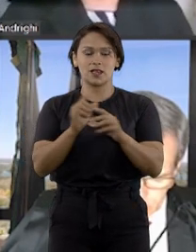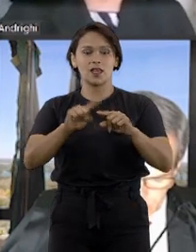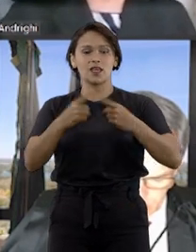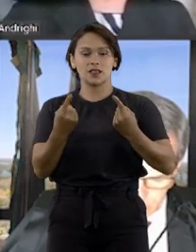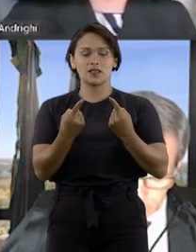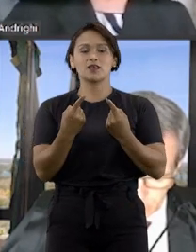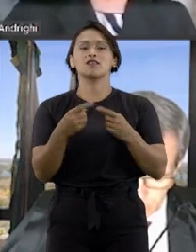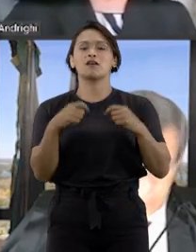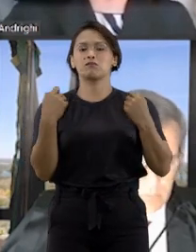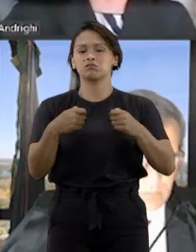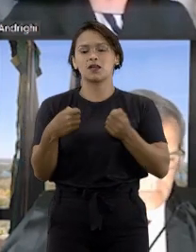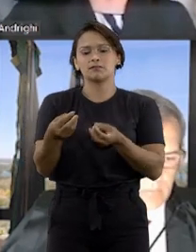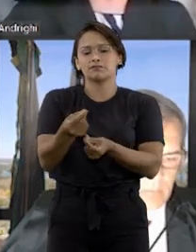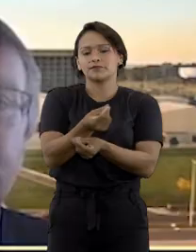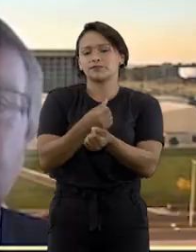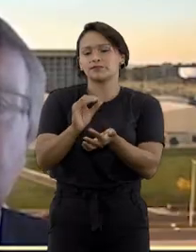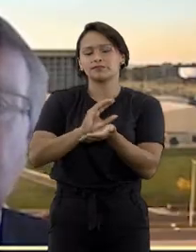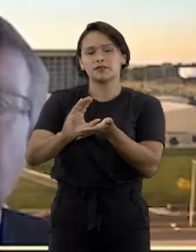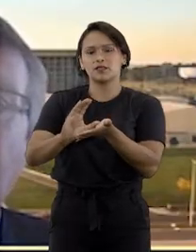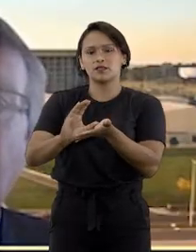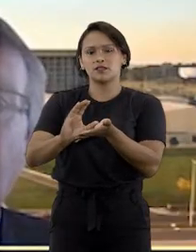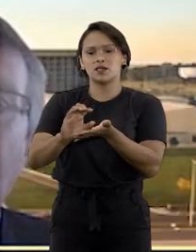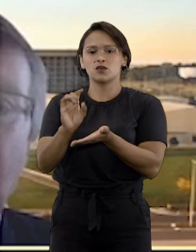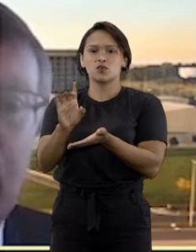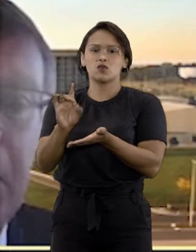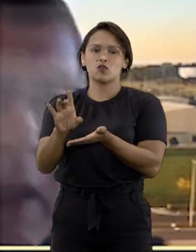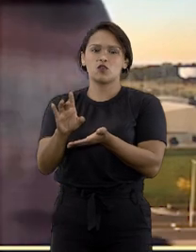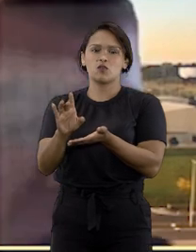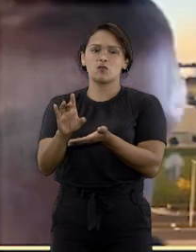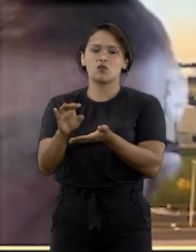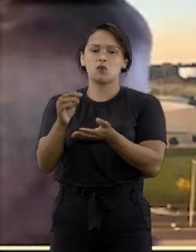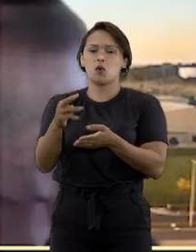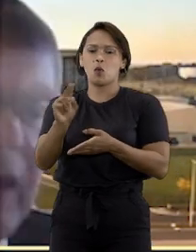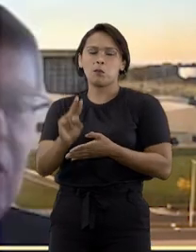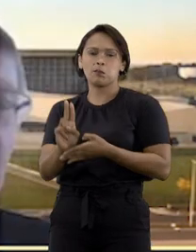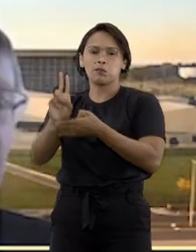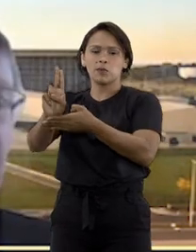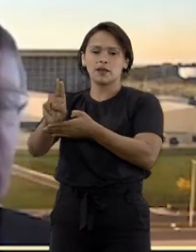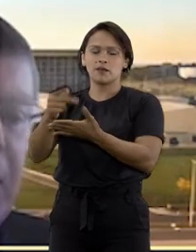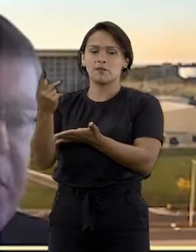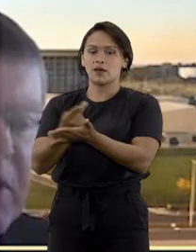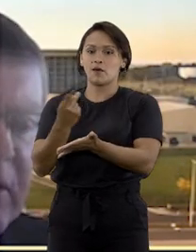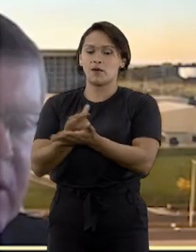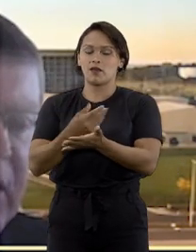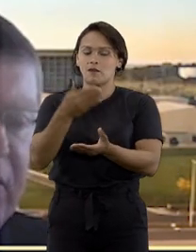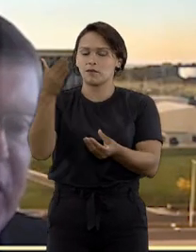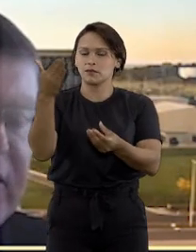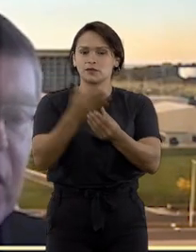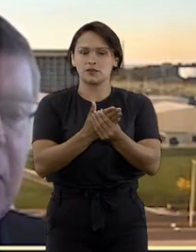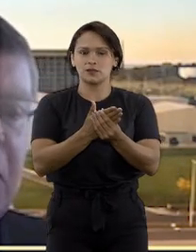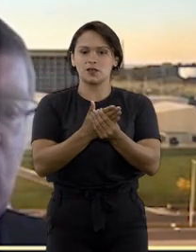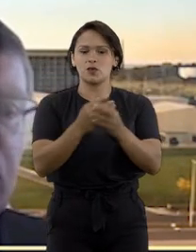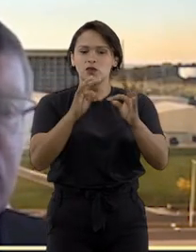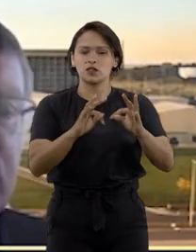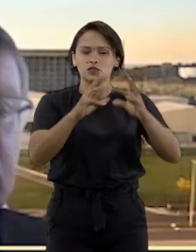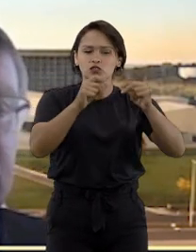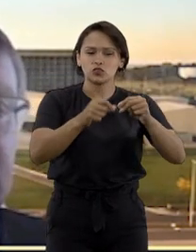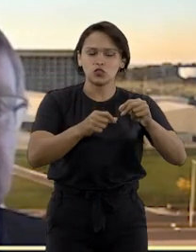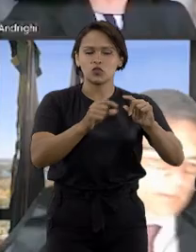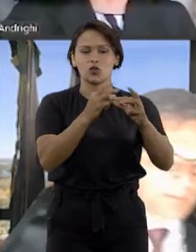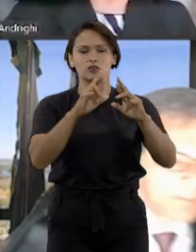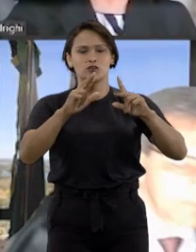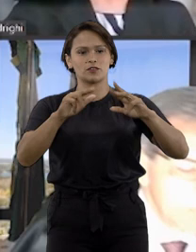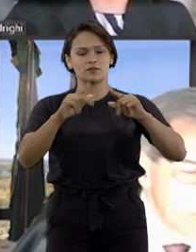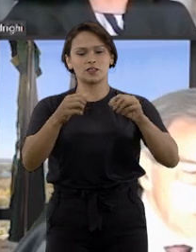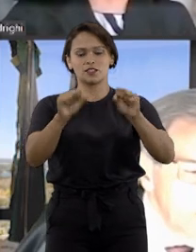forma, conceder indenização à concessionária soaria como um prêmio à deslealdade processual, o que é de todo incompatível